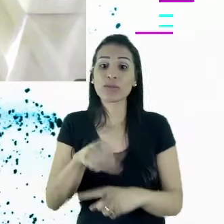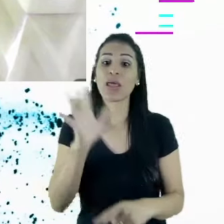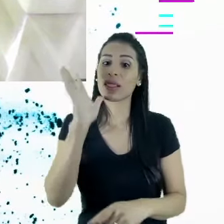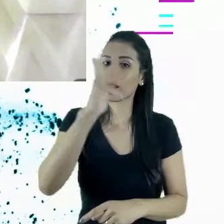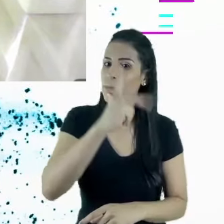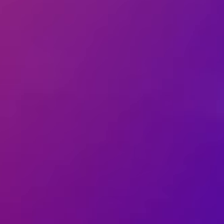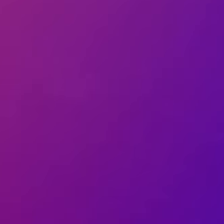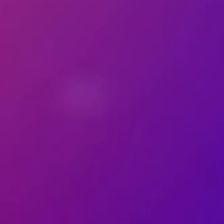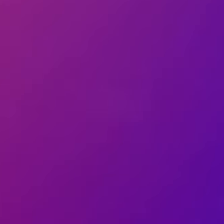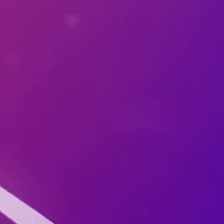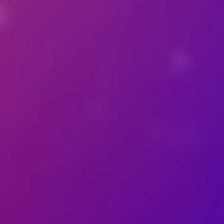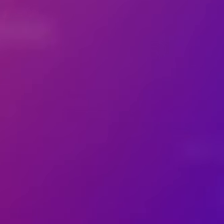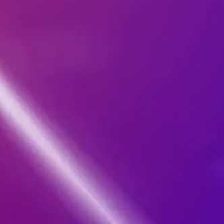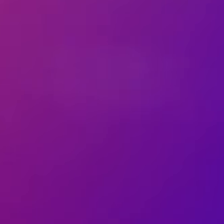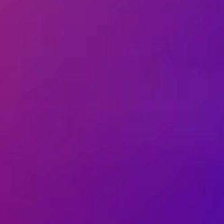conhecimento.